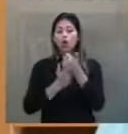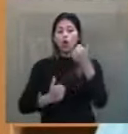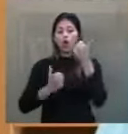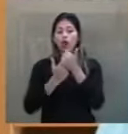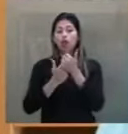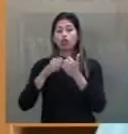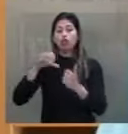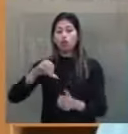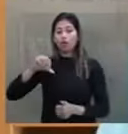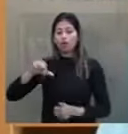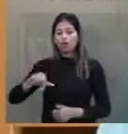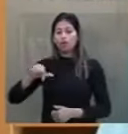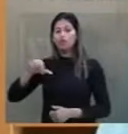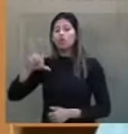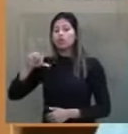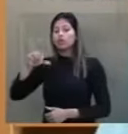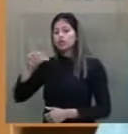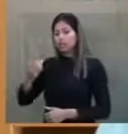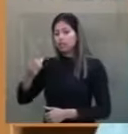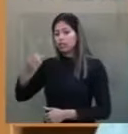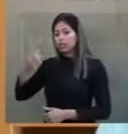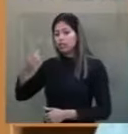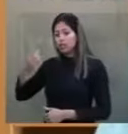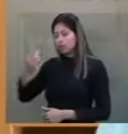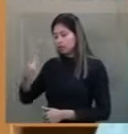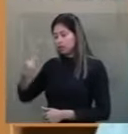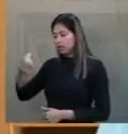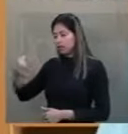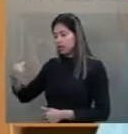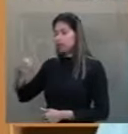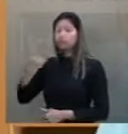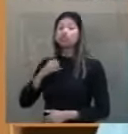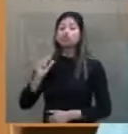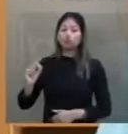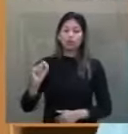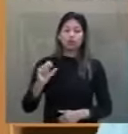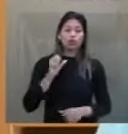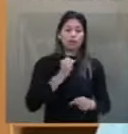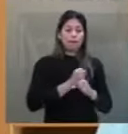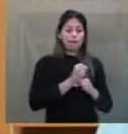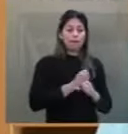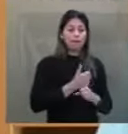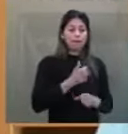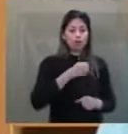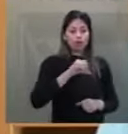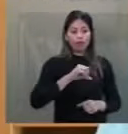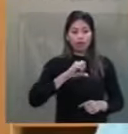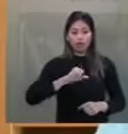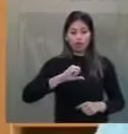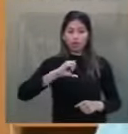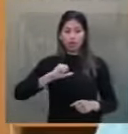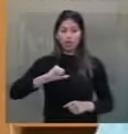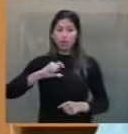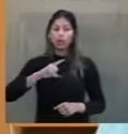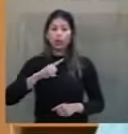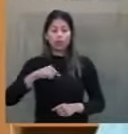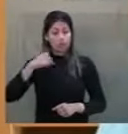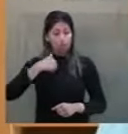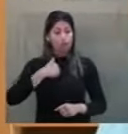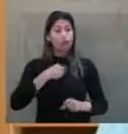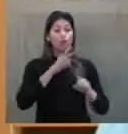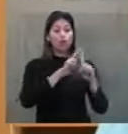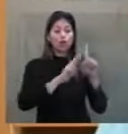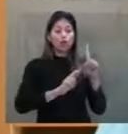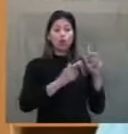.696 de 1998, que eu fui um dos autores, que ali houve, de fato,